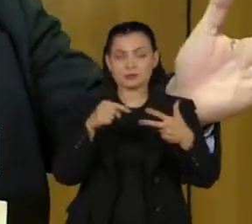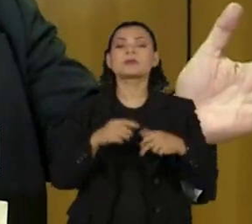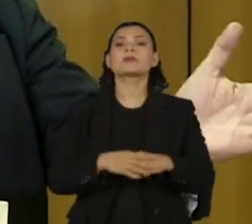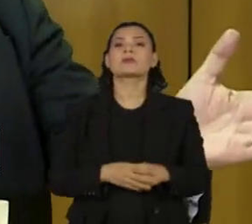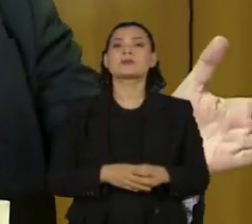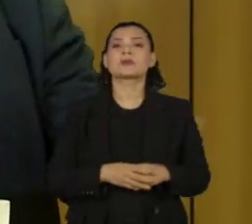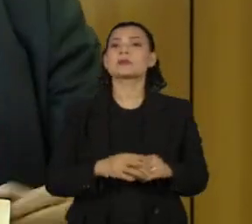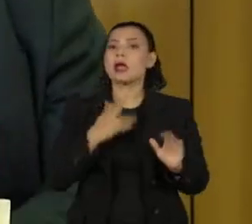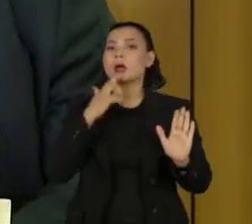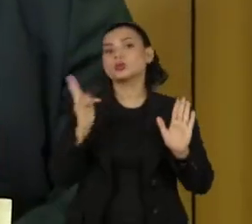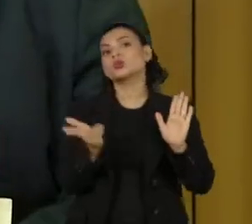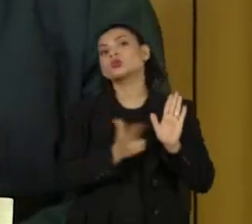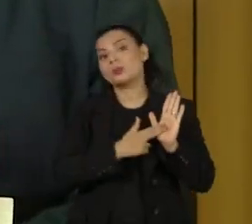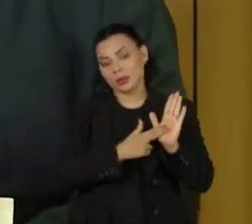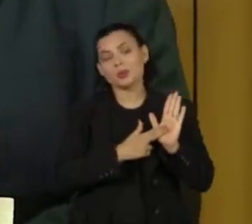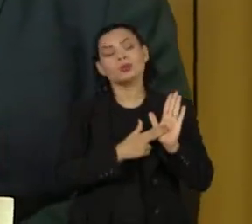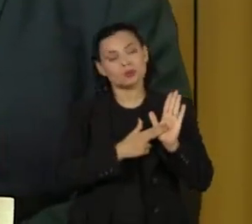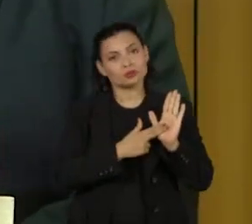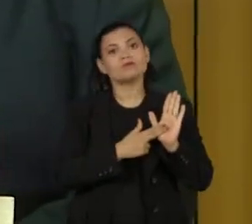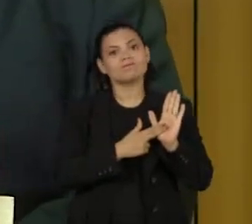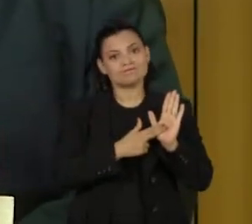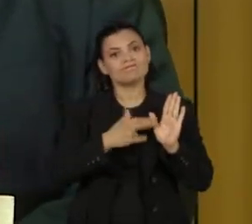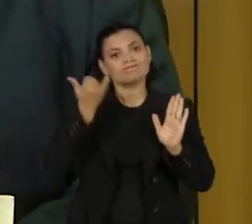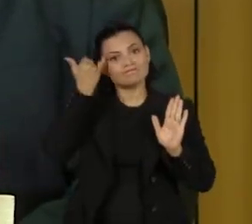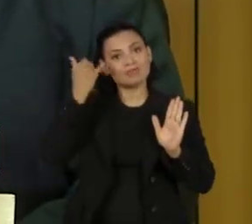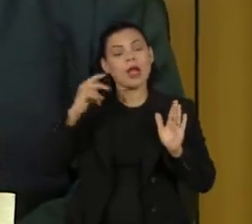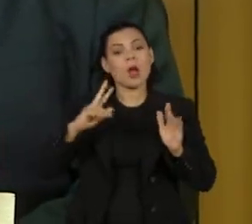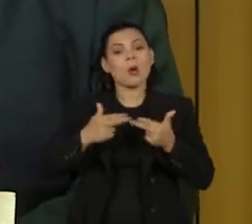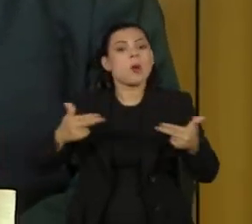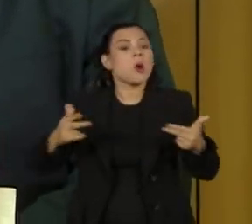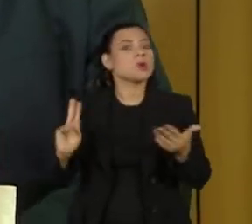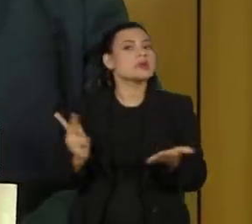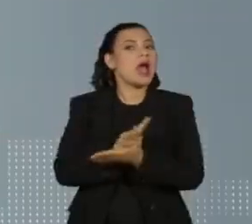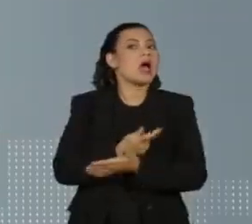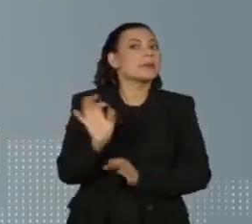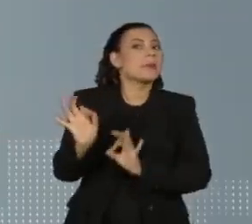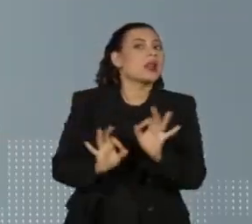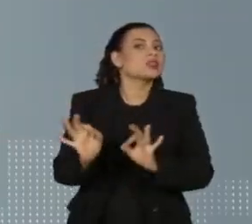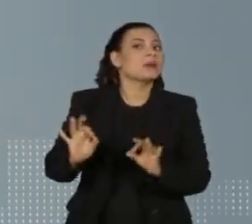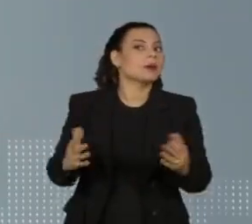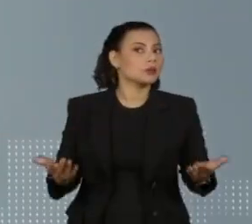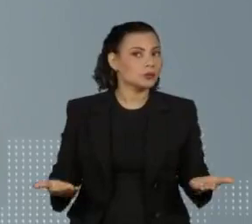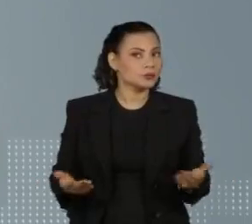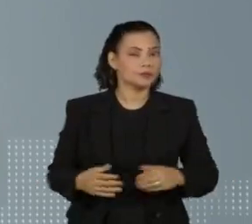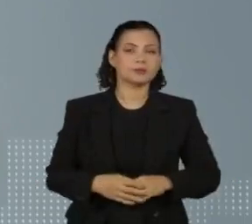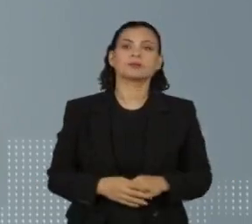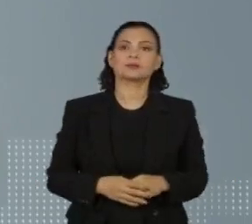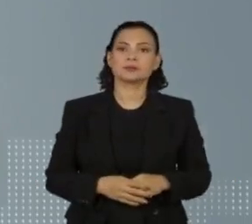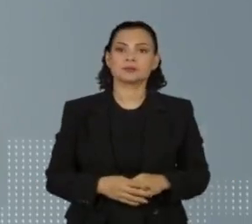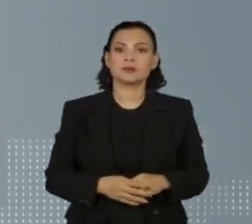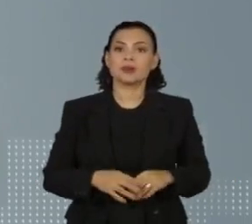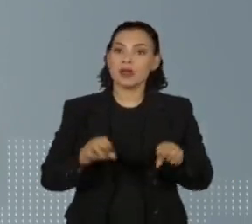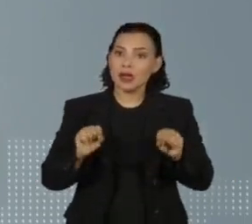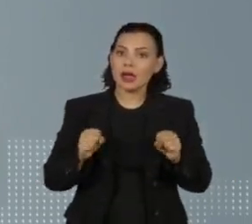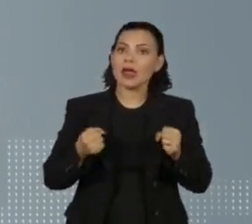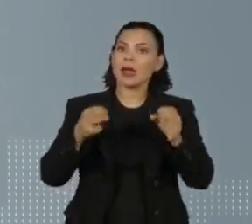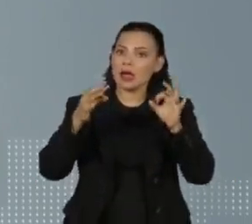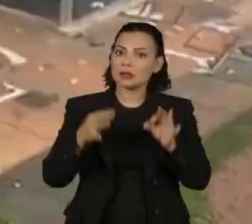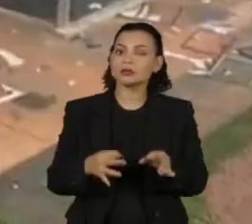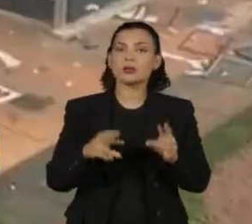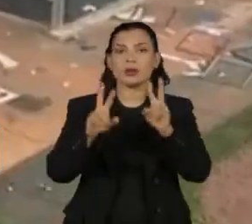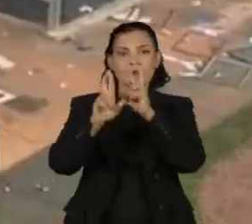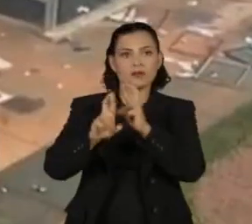está reconhecendo que algo deu errado neste planejamento. O ministro garantiu que além da